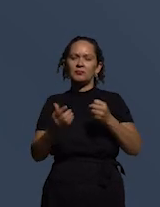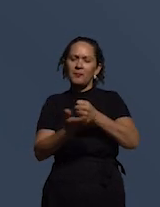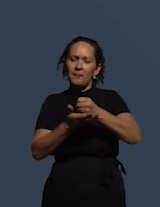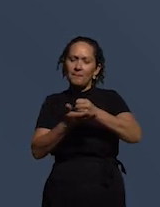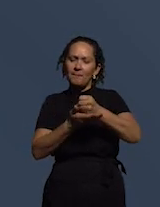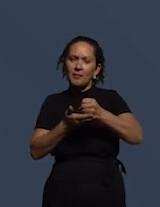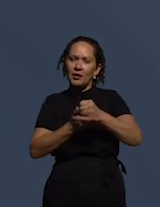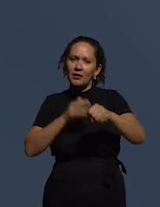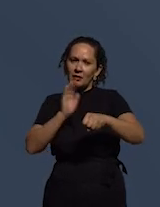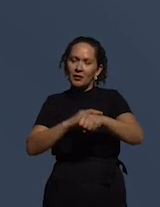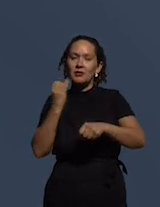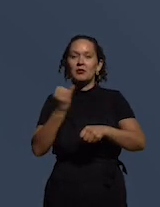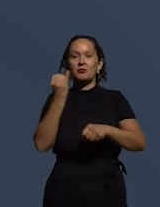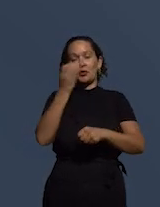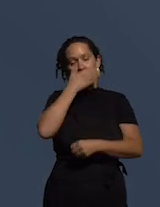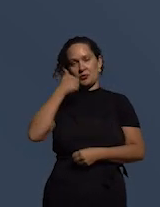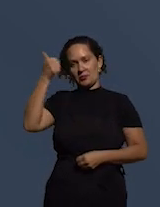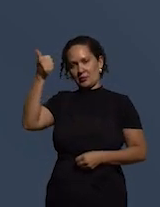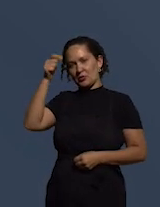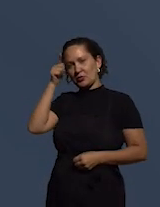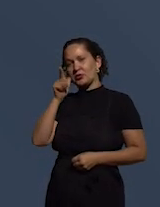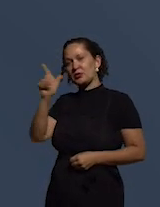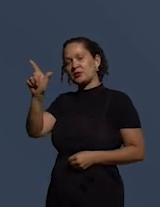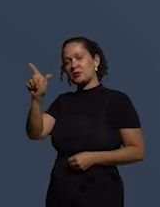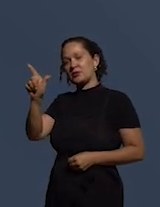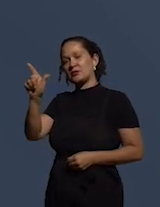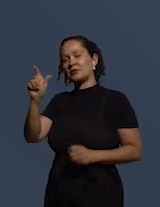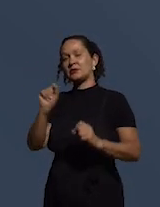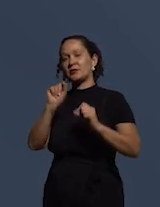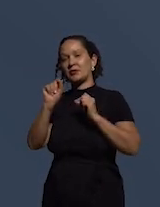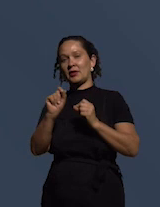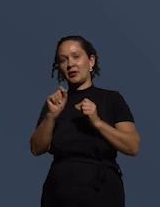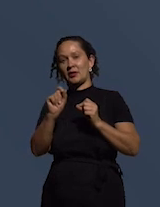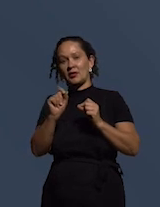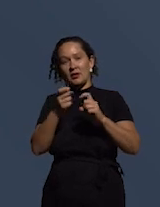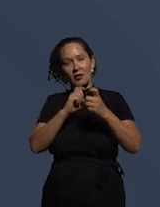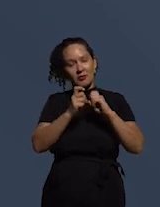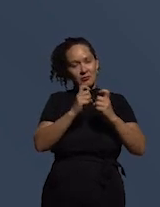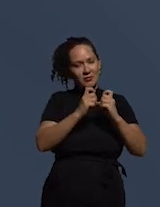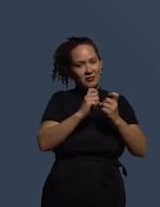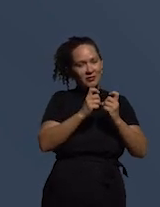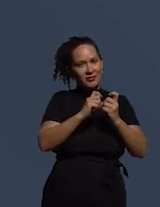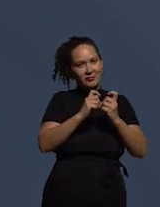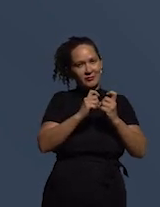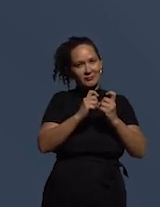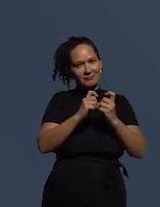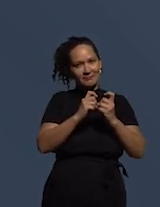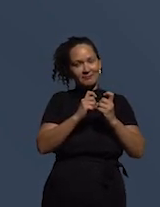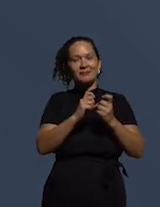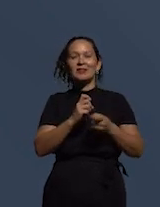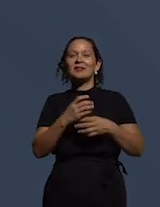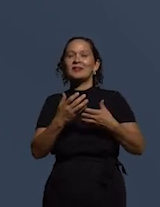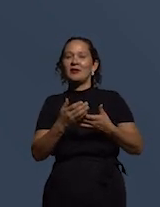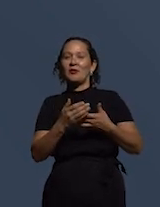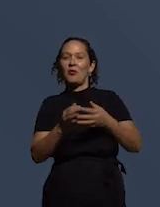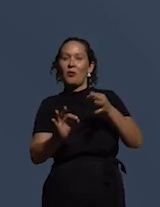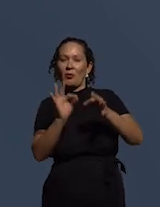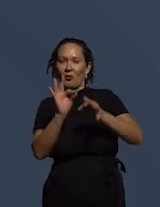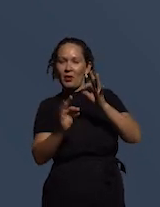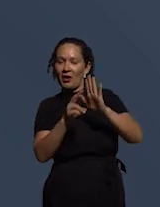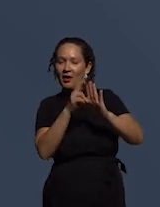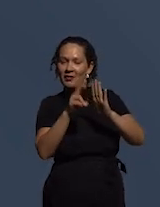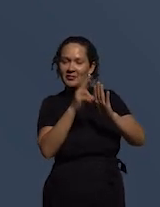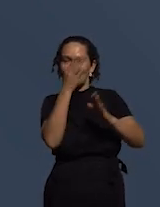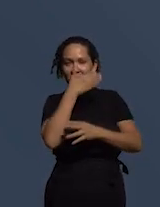que foi melhorado foi a carga administrativa justamente o excesso regulatório melhorou